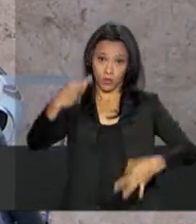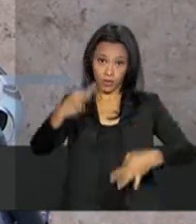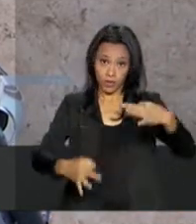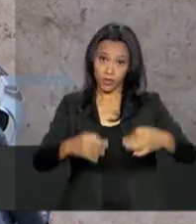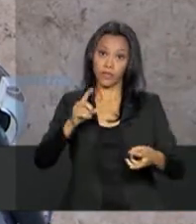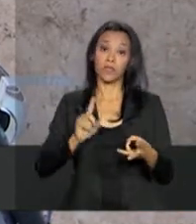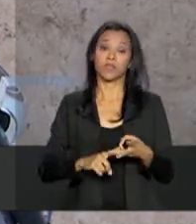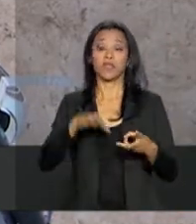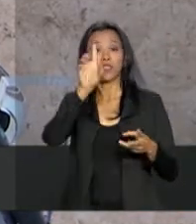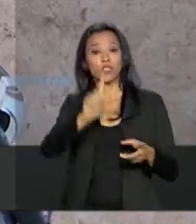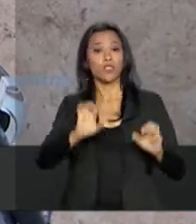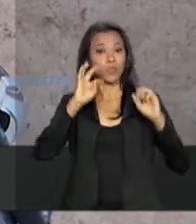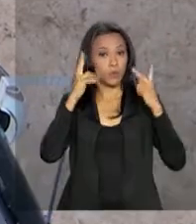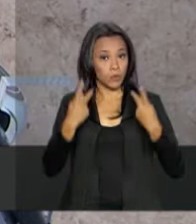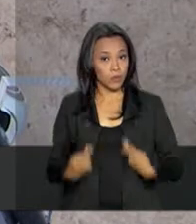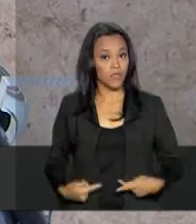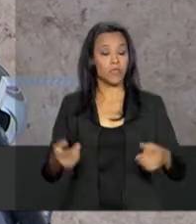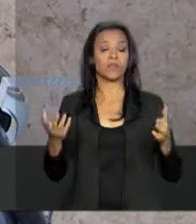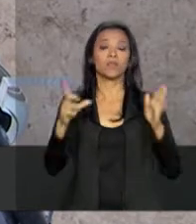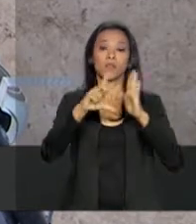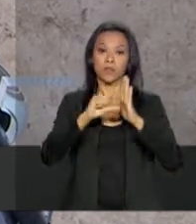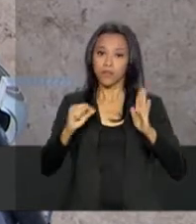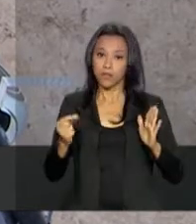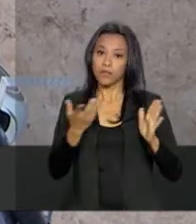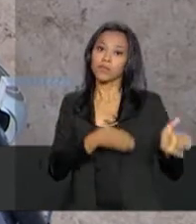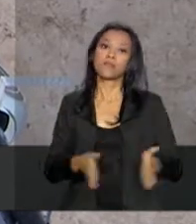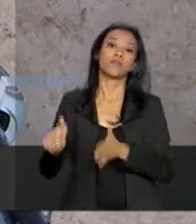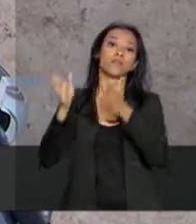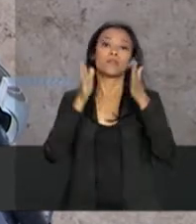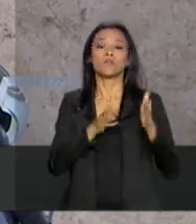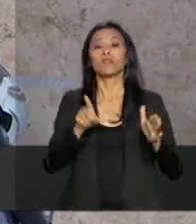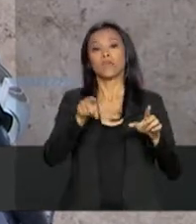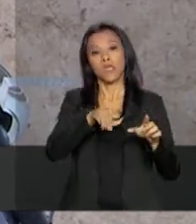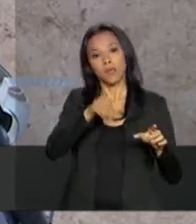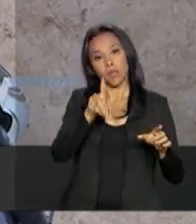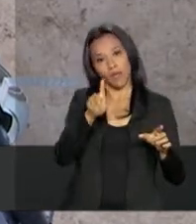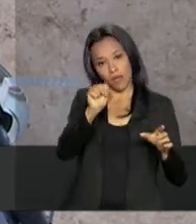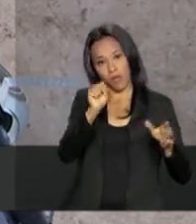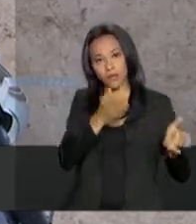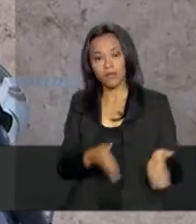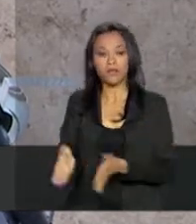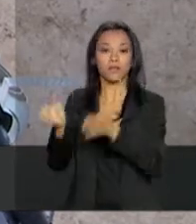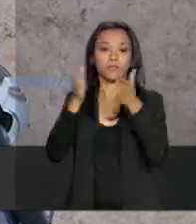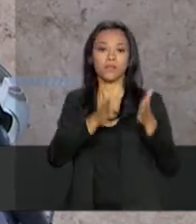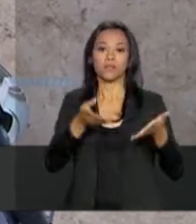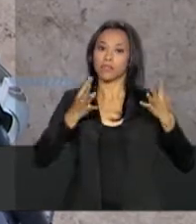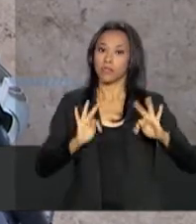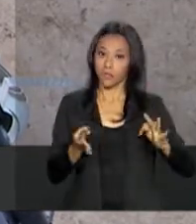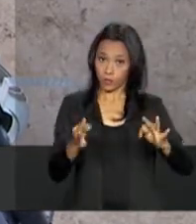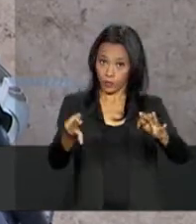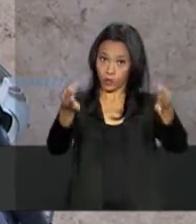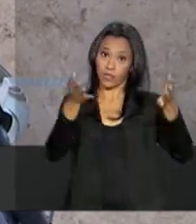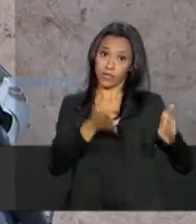Ministério dos Direitos Humanos, Casa Civil, Ministério do Desenvolvimento Social, Ministério de Ciência e Tecnologia